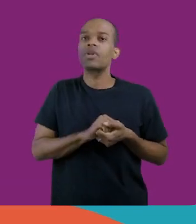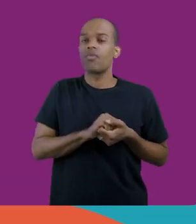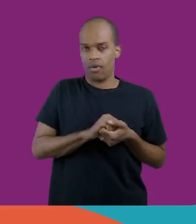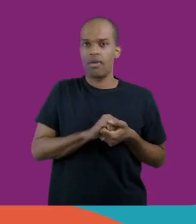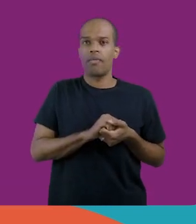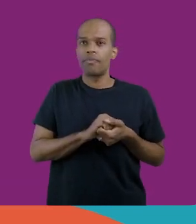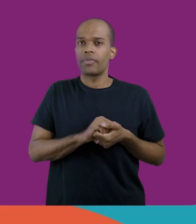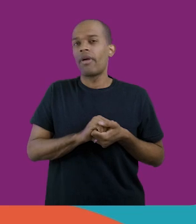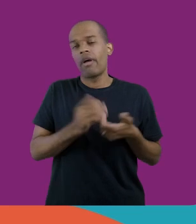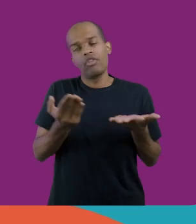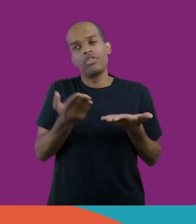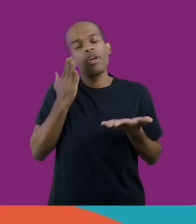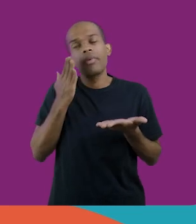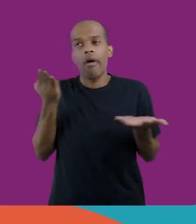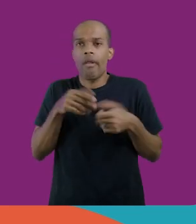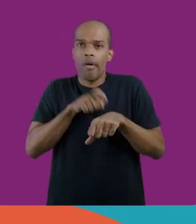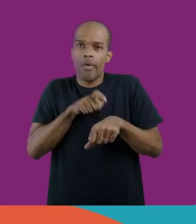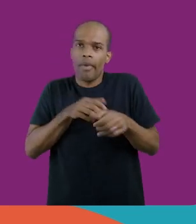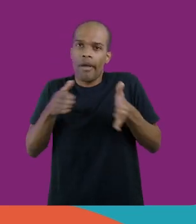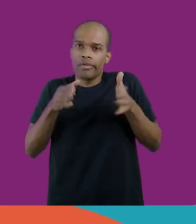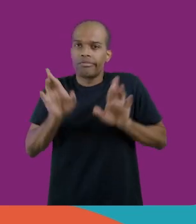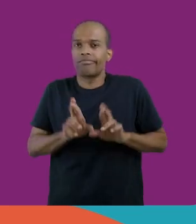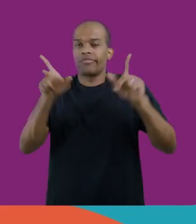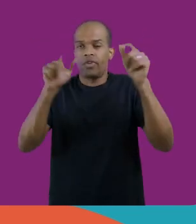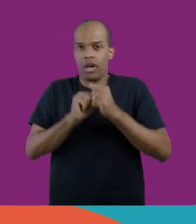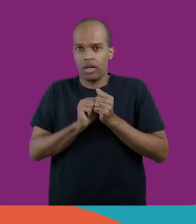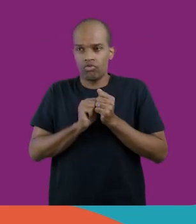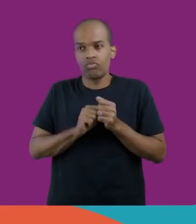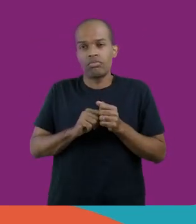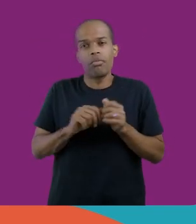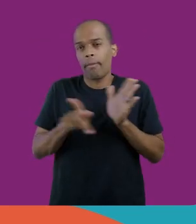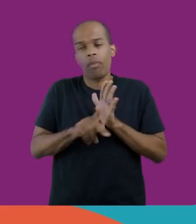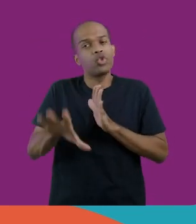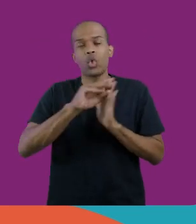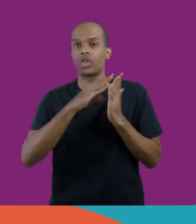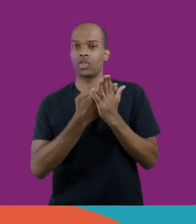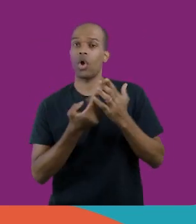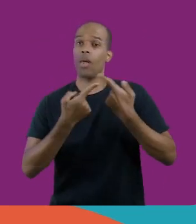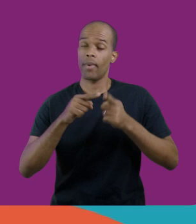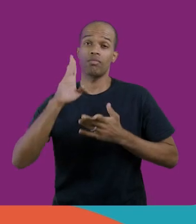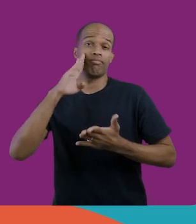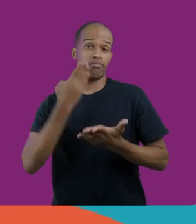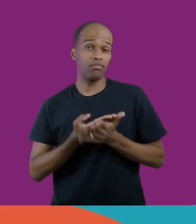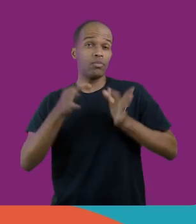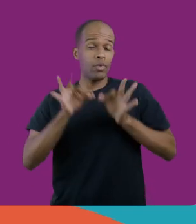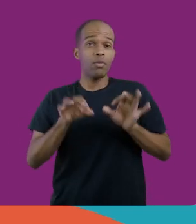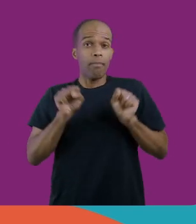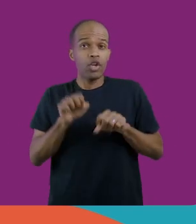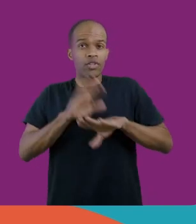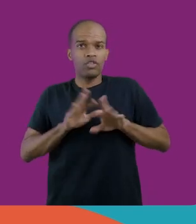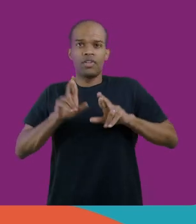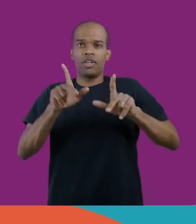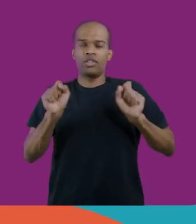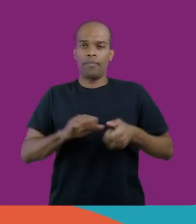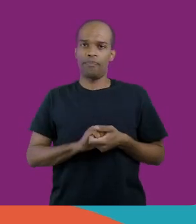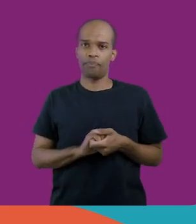E é um momento adverso que toda a escola passa, mas eu creio bastante que a